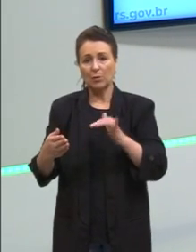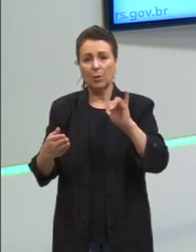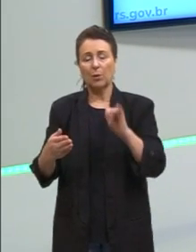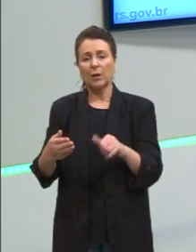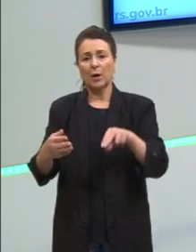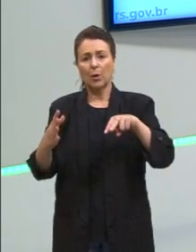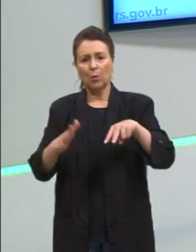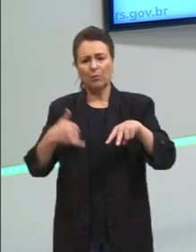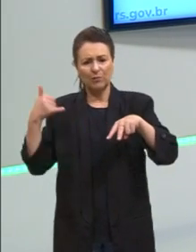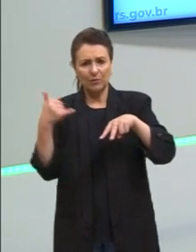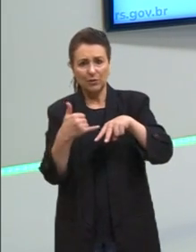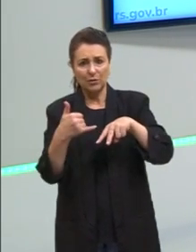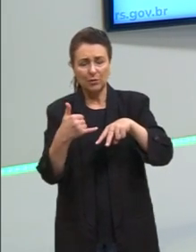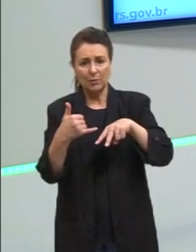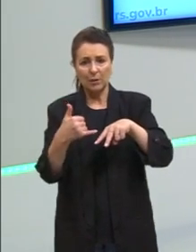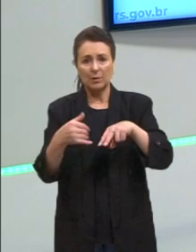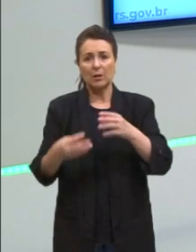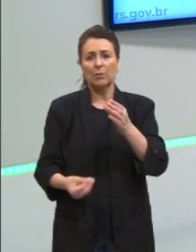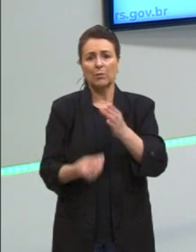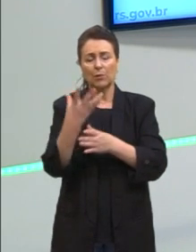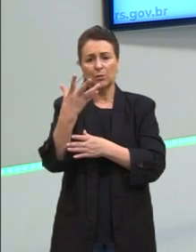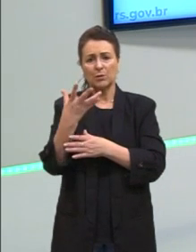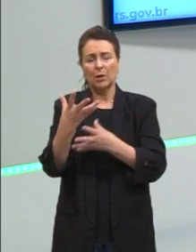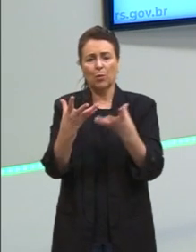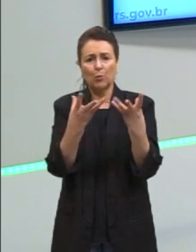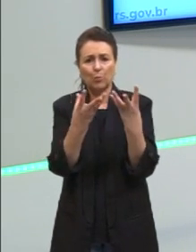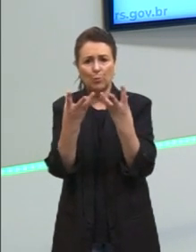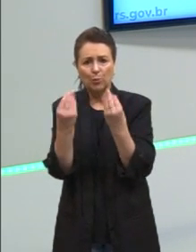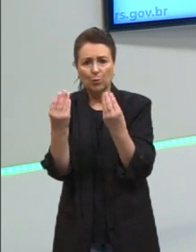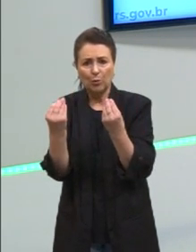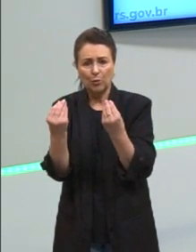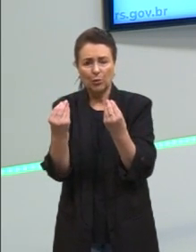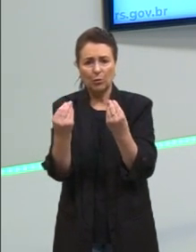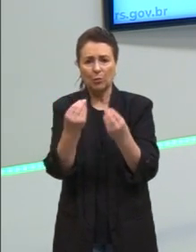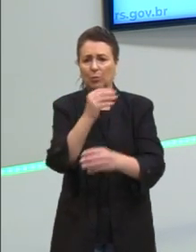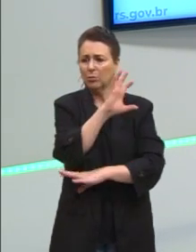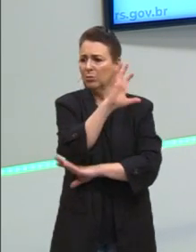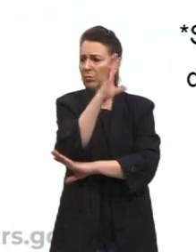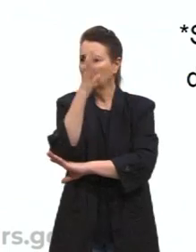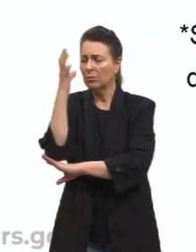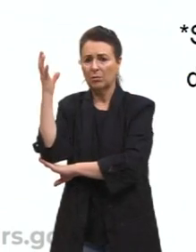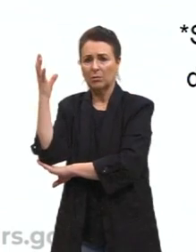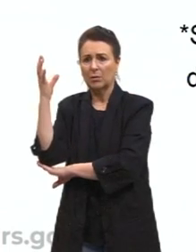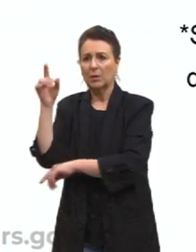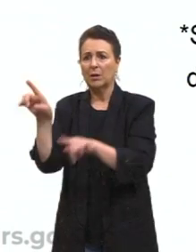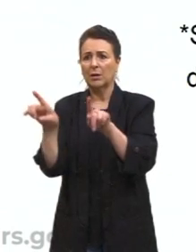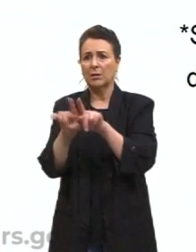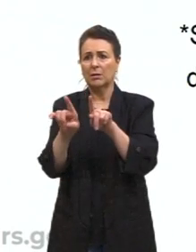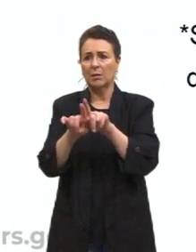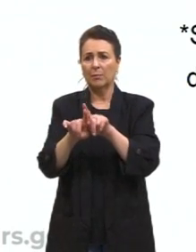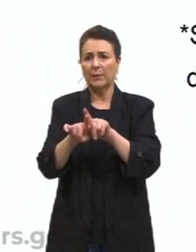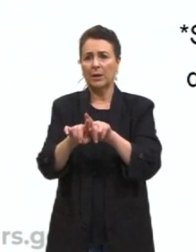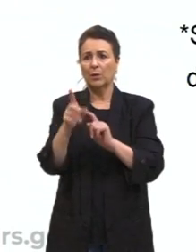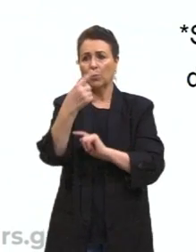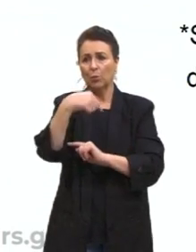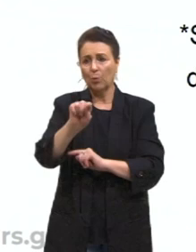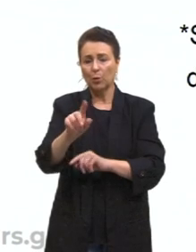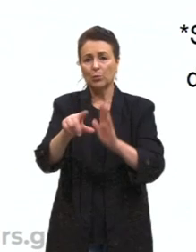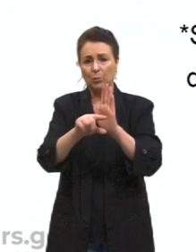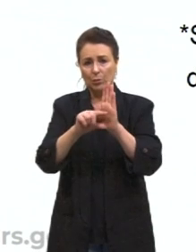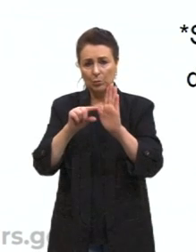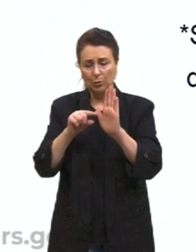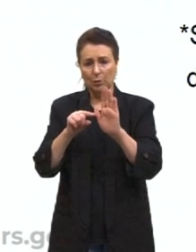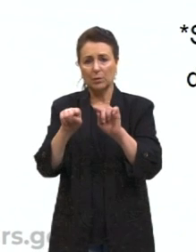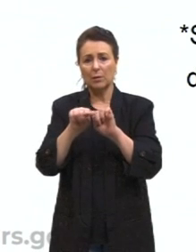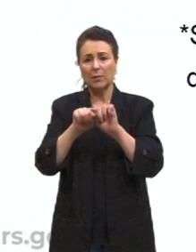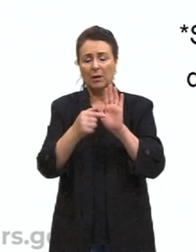e da produção ilimitada da natureza. O Ulrich Beck também já chamava atenção para isso. Os